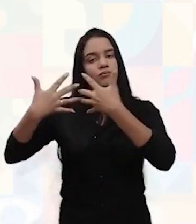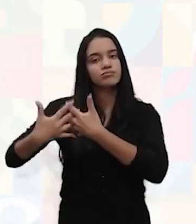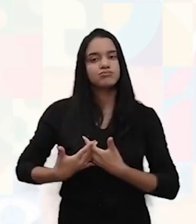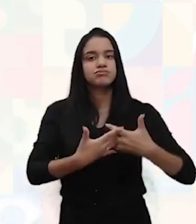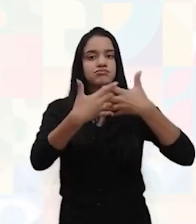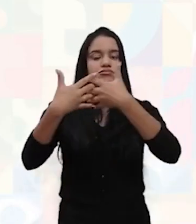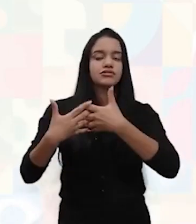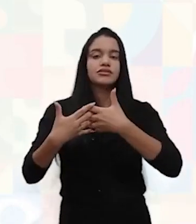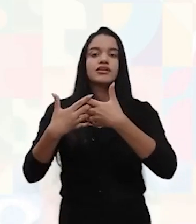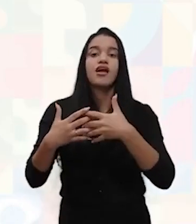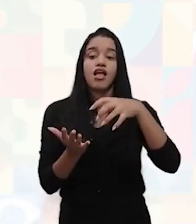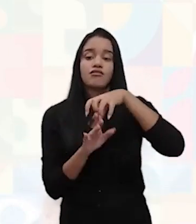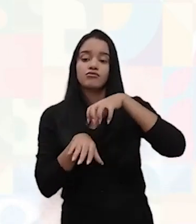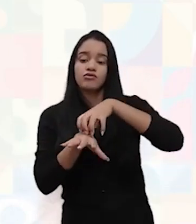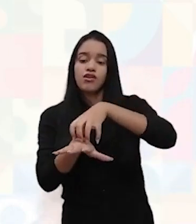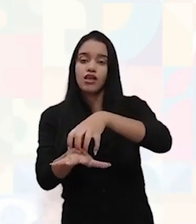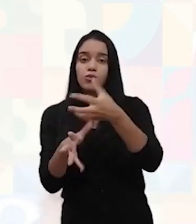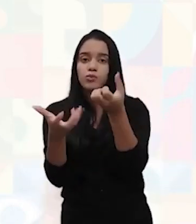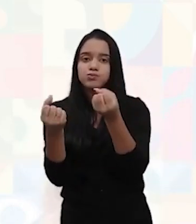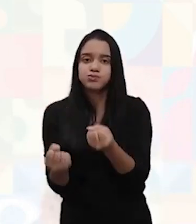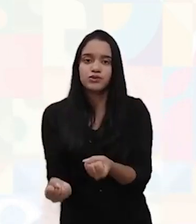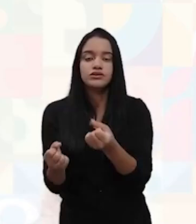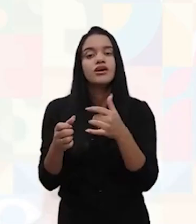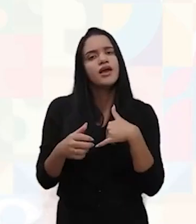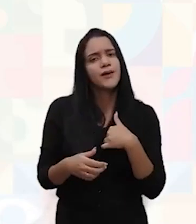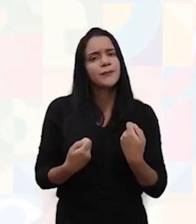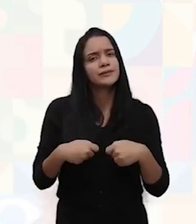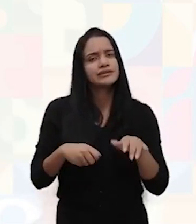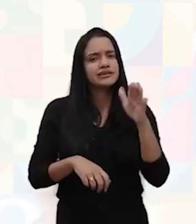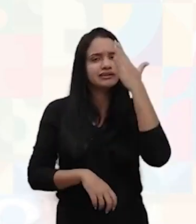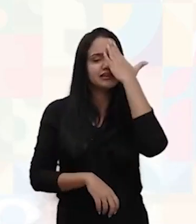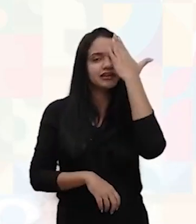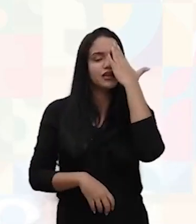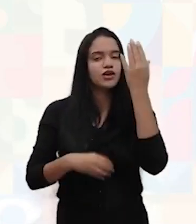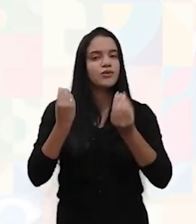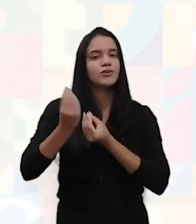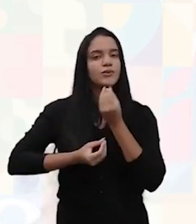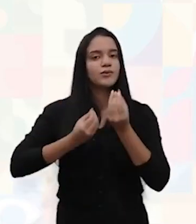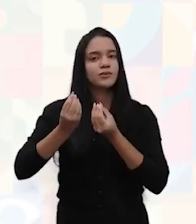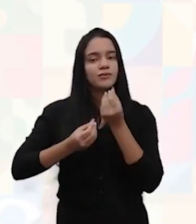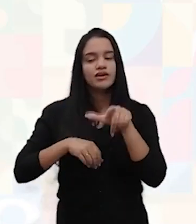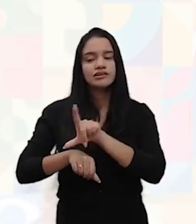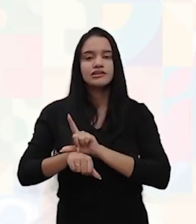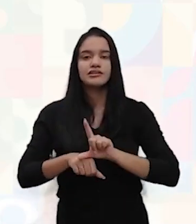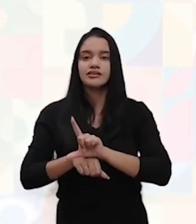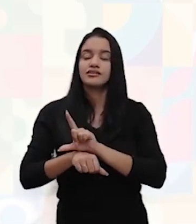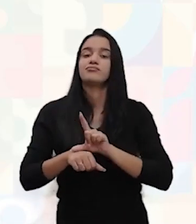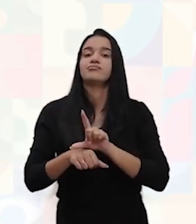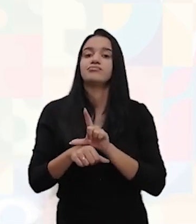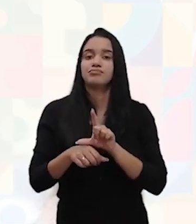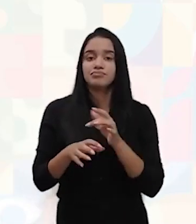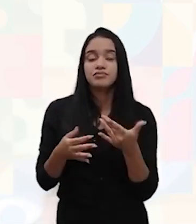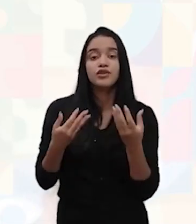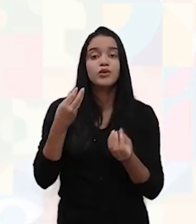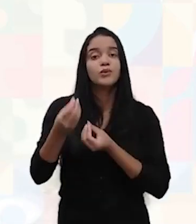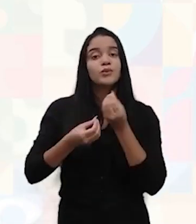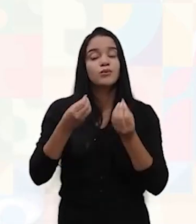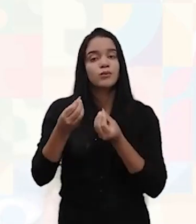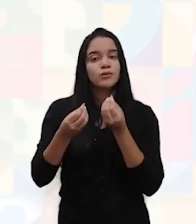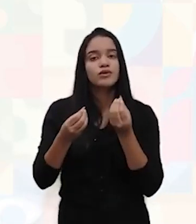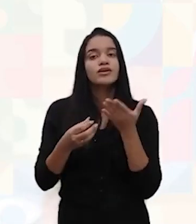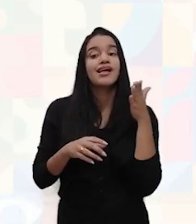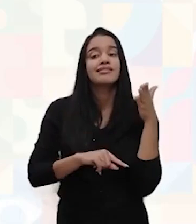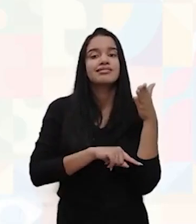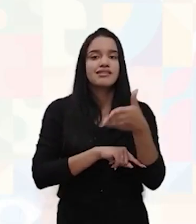pesados. Então, eu preciso especificamente entender como essa legislação se desdobra e como ela vai atingir